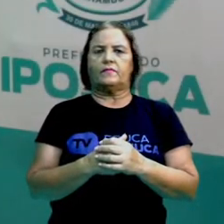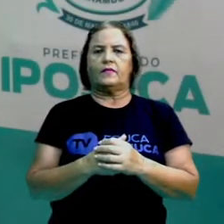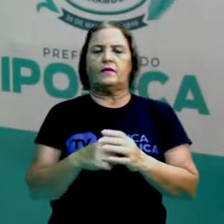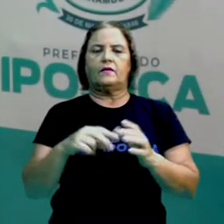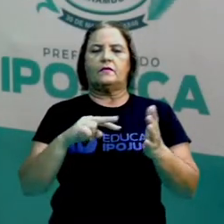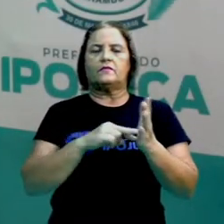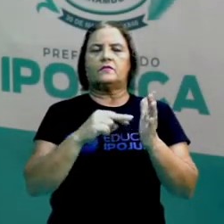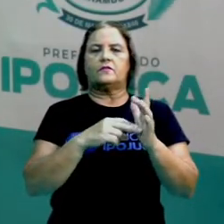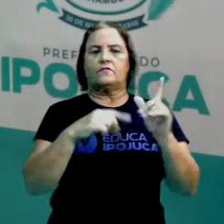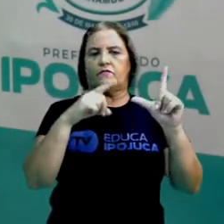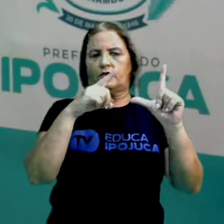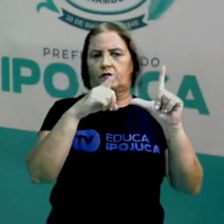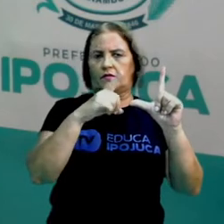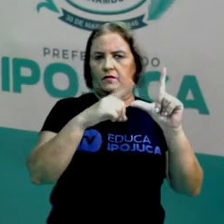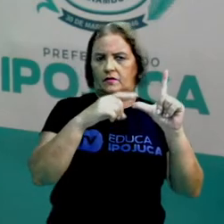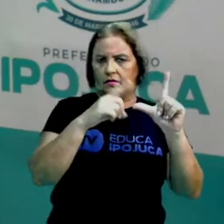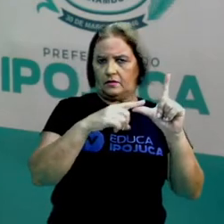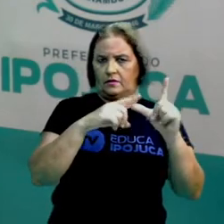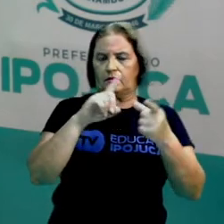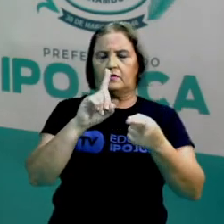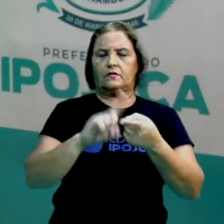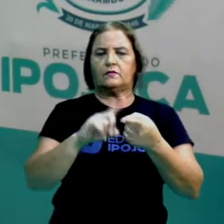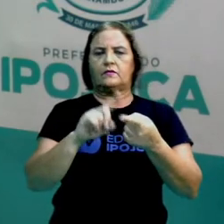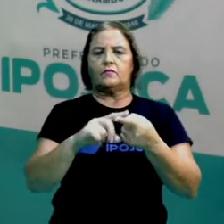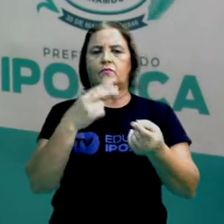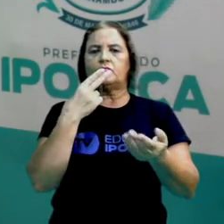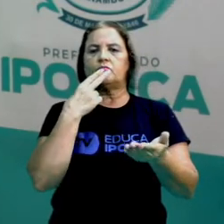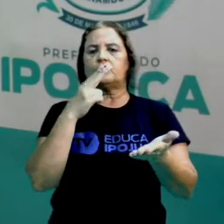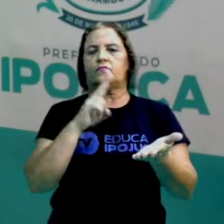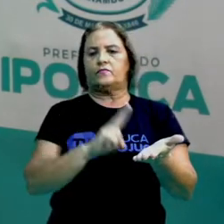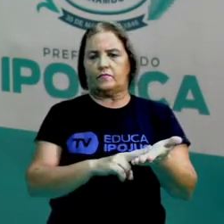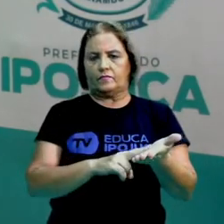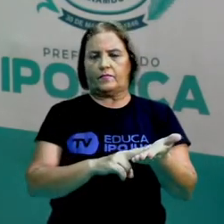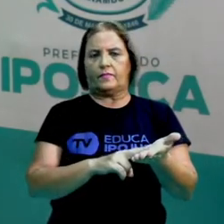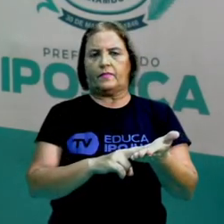e também carta ao mesmo tempo. Vamos aqui para o exemplo.